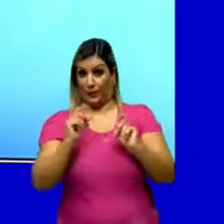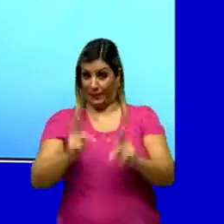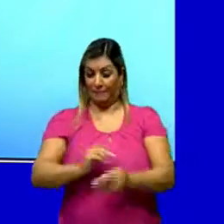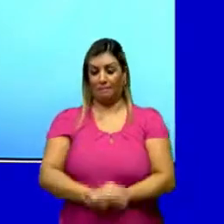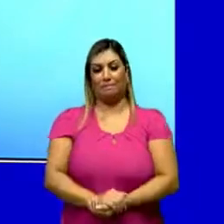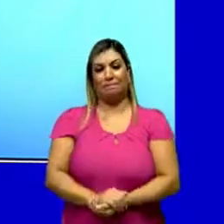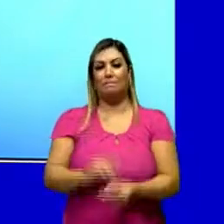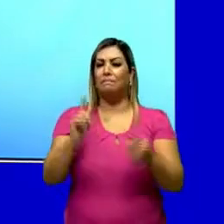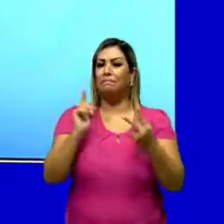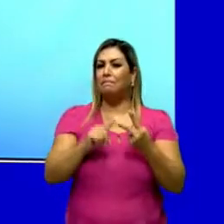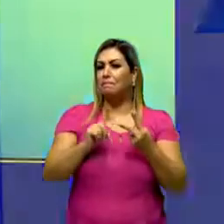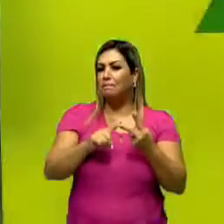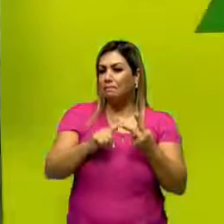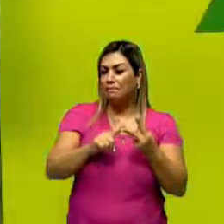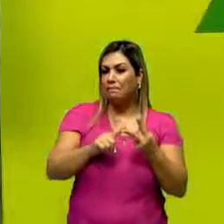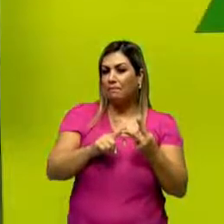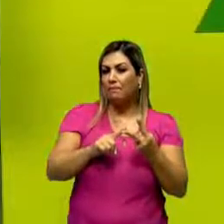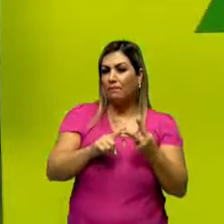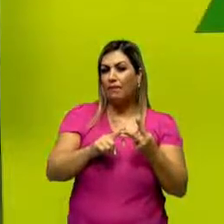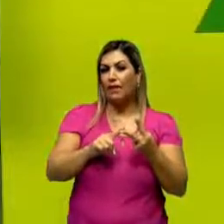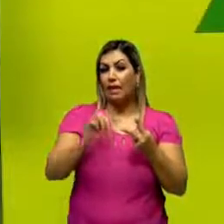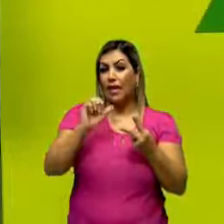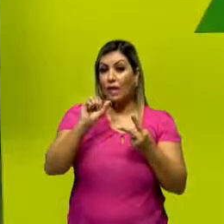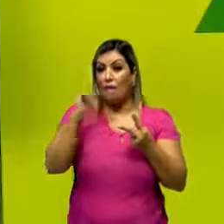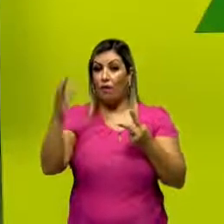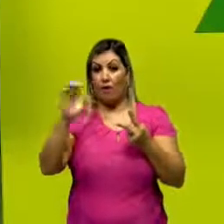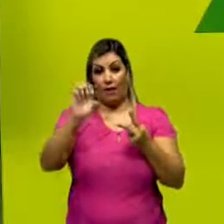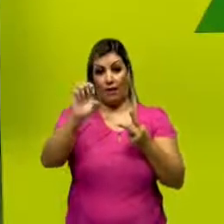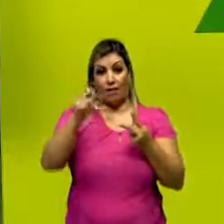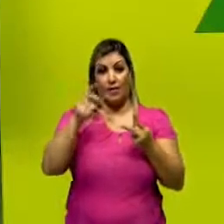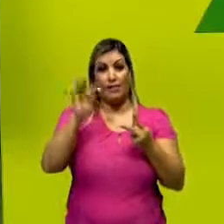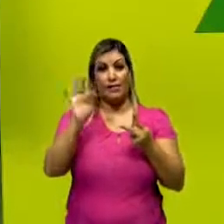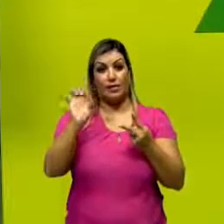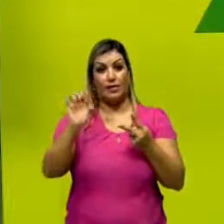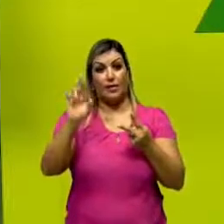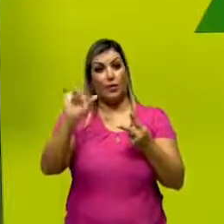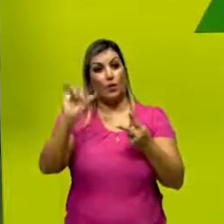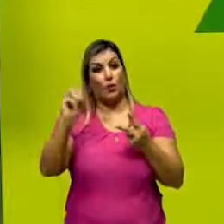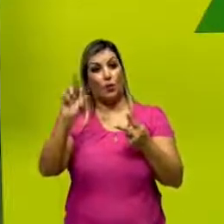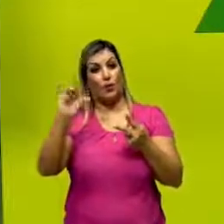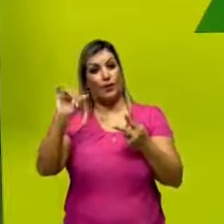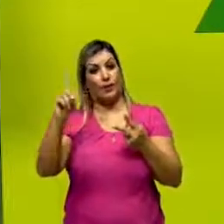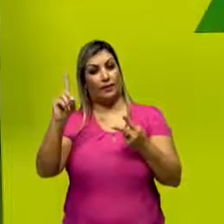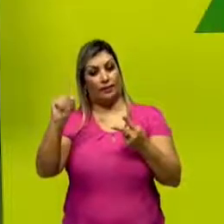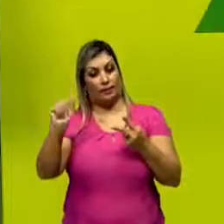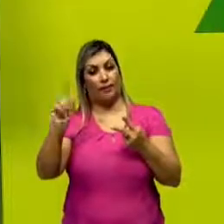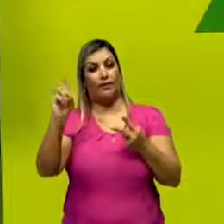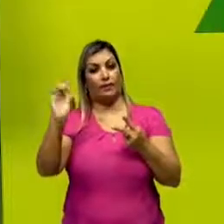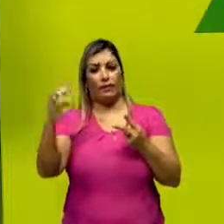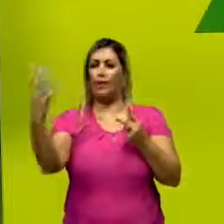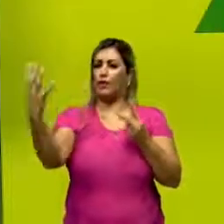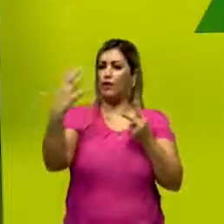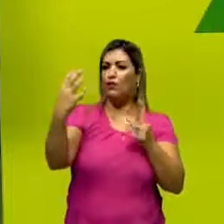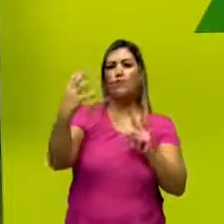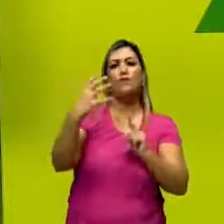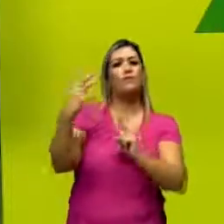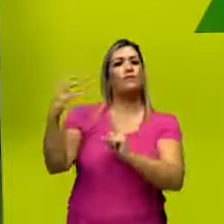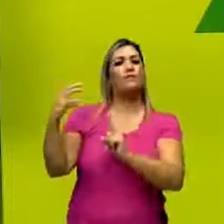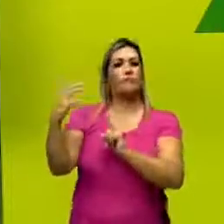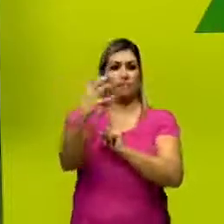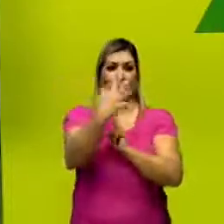Ok? Sobre o caráter da exterioridade, nada mais é do que a influência que os